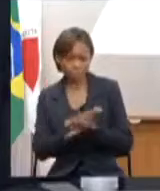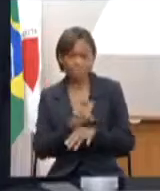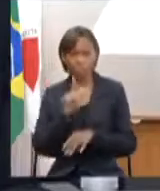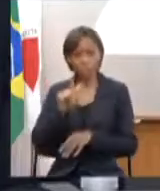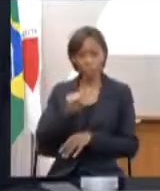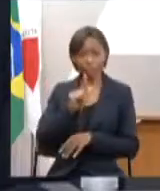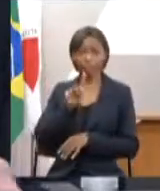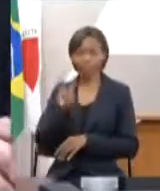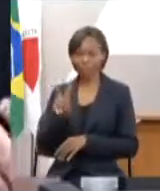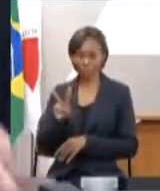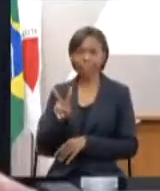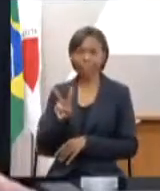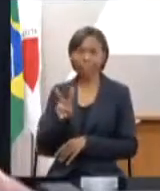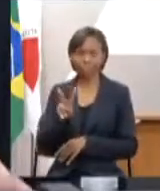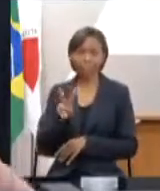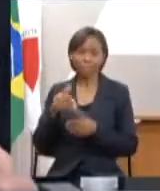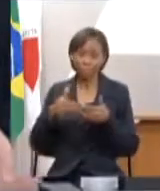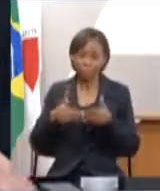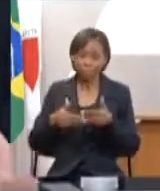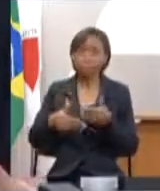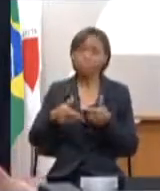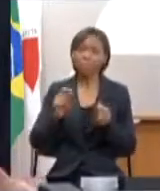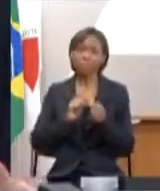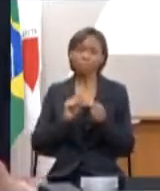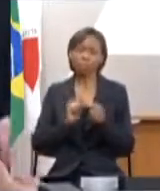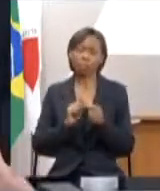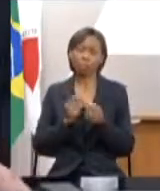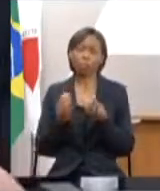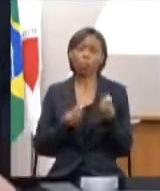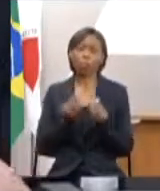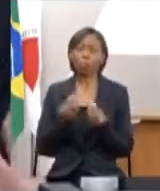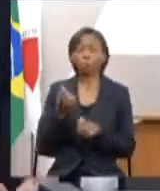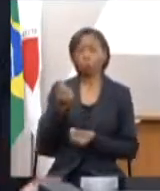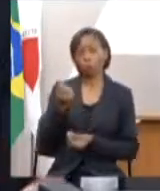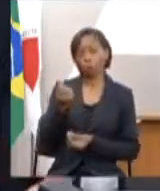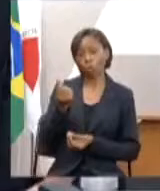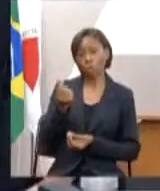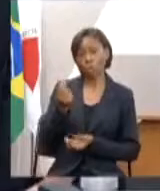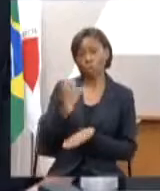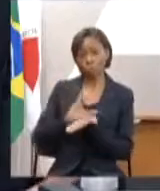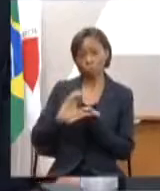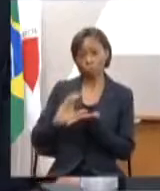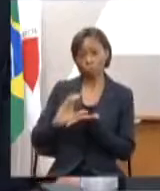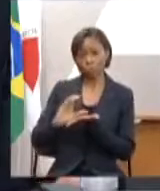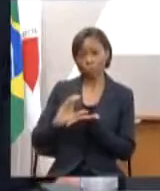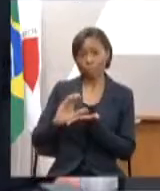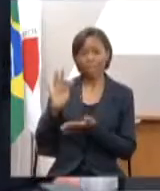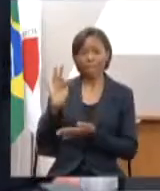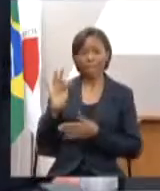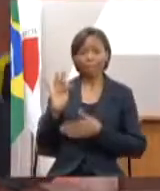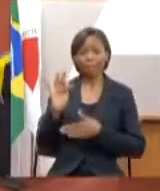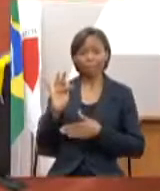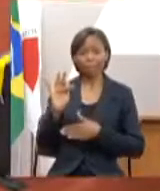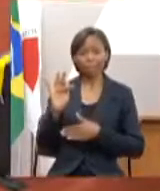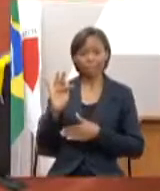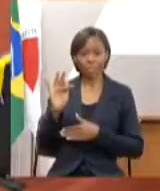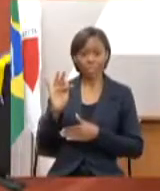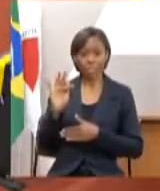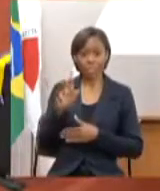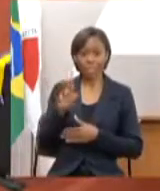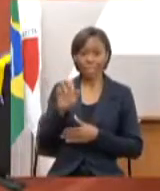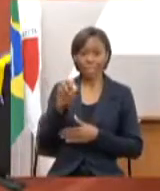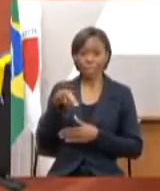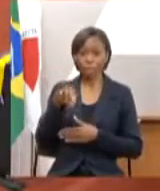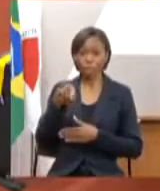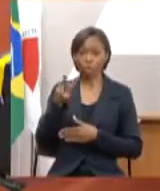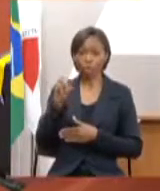Valadares que serão feitos com recursos da Fundação Renova nós não queremos